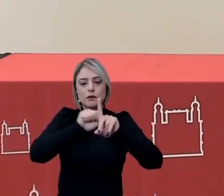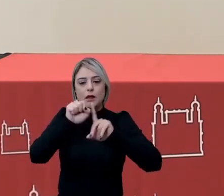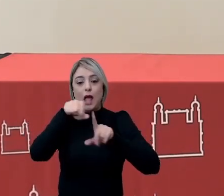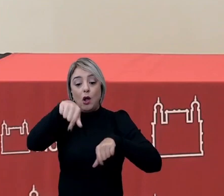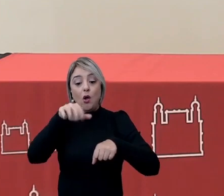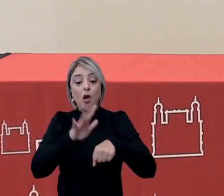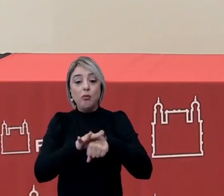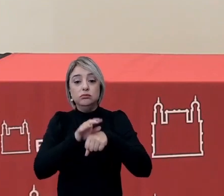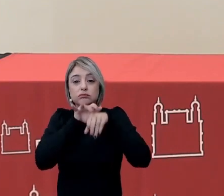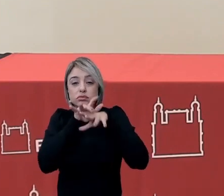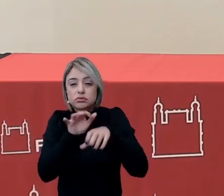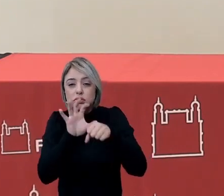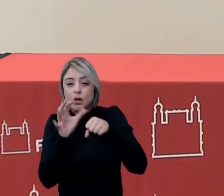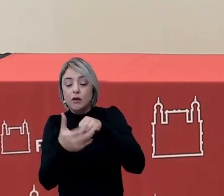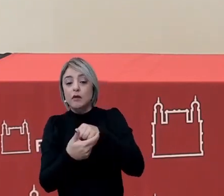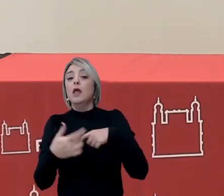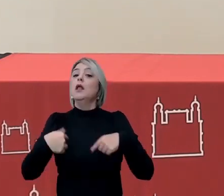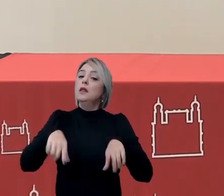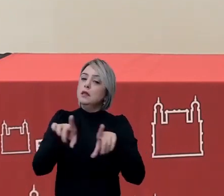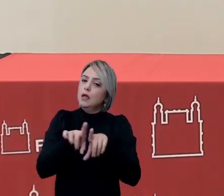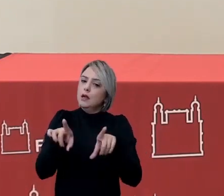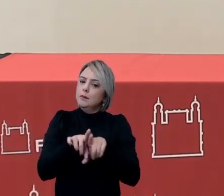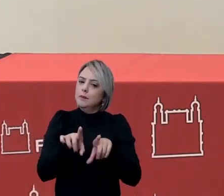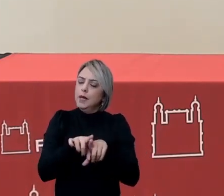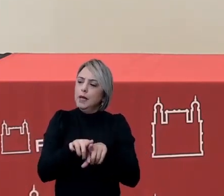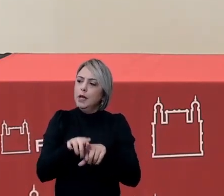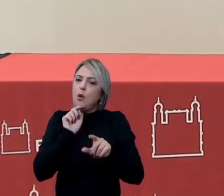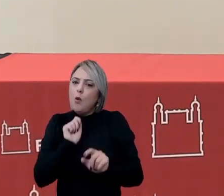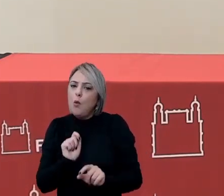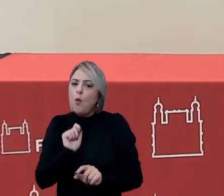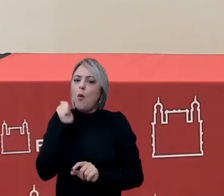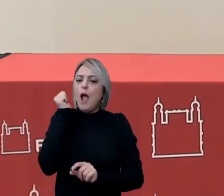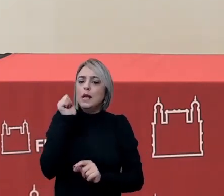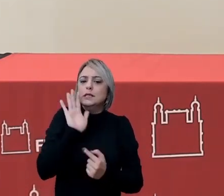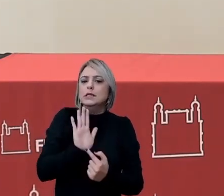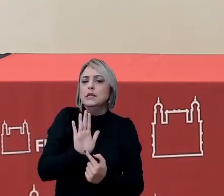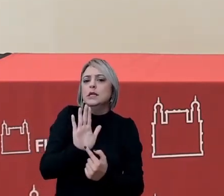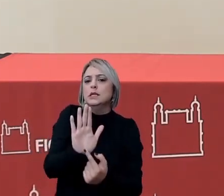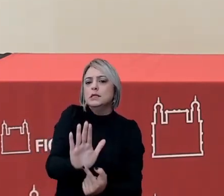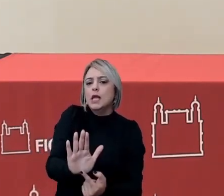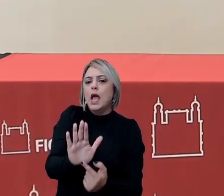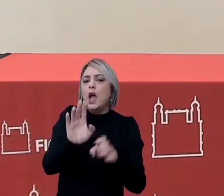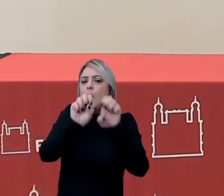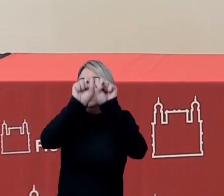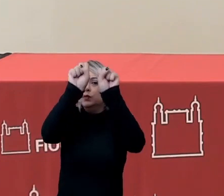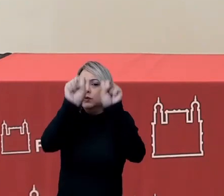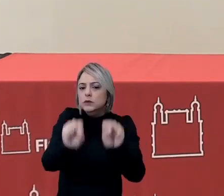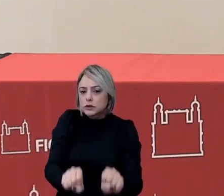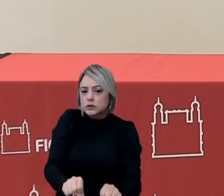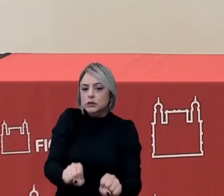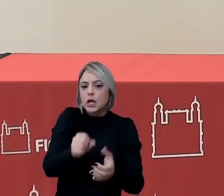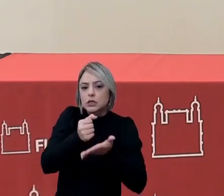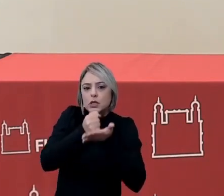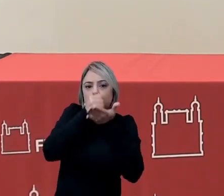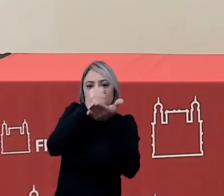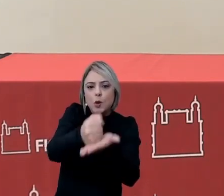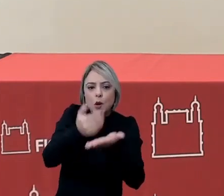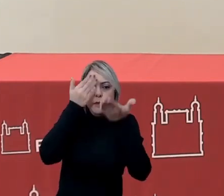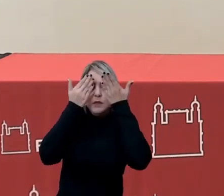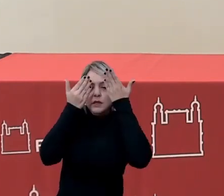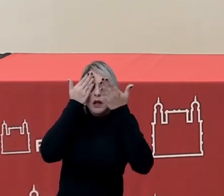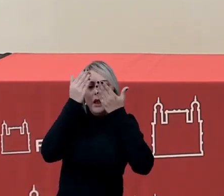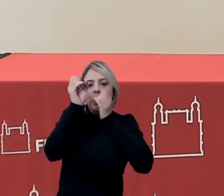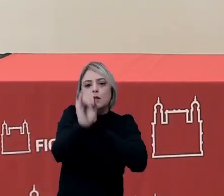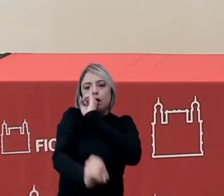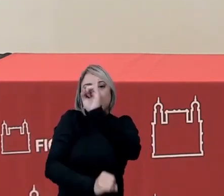-19 além disso nós estamos aí em vias de lançar um sistema de apoio psicológico